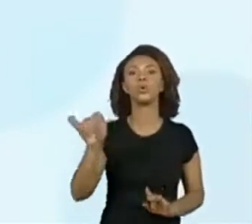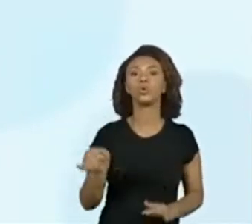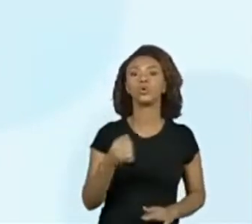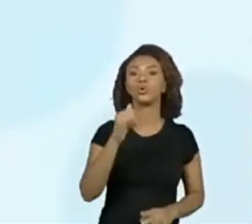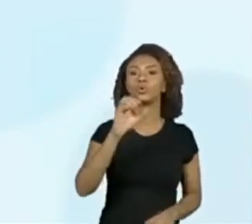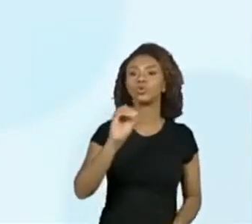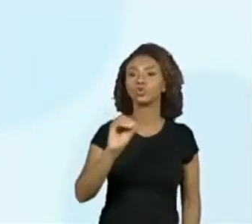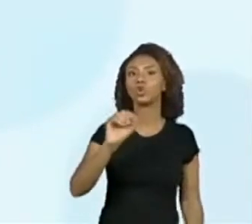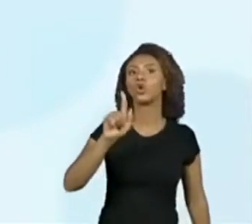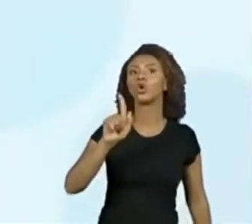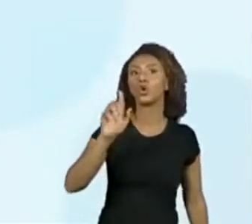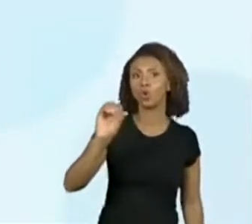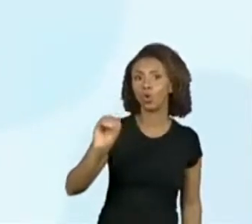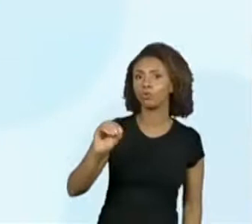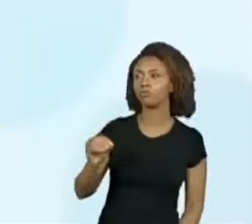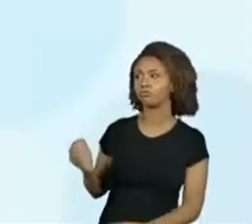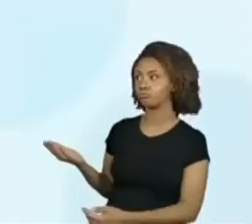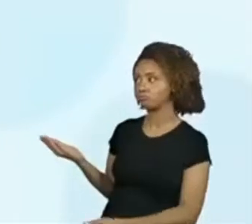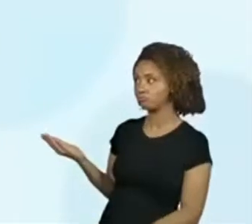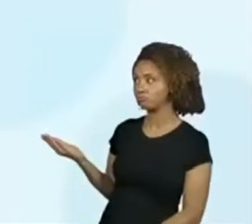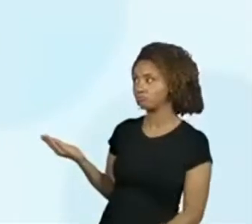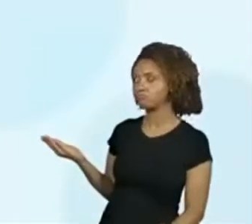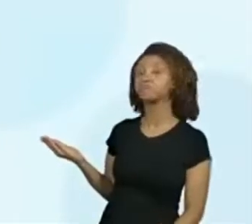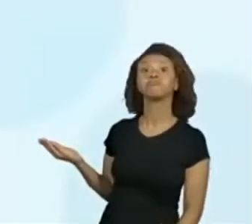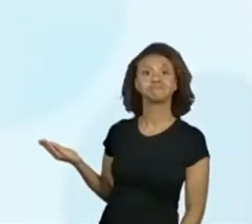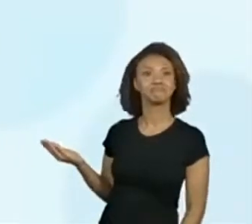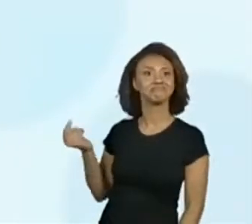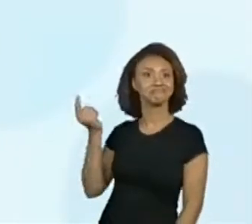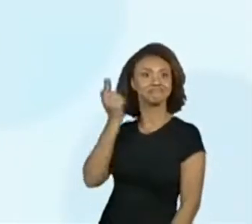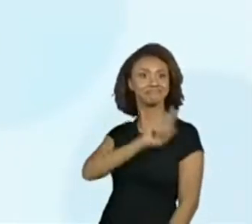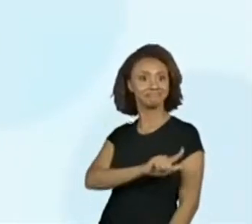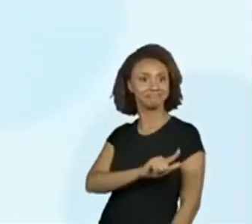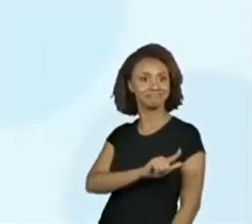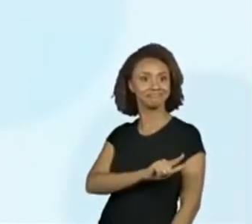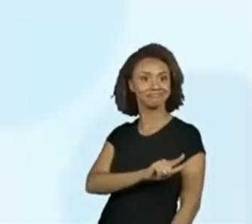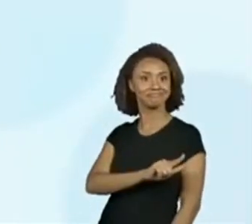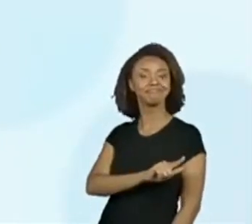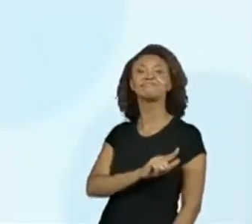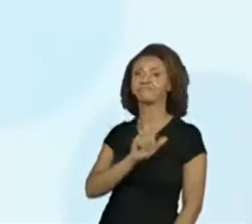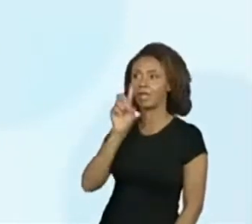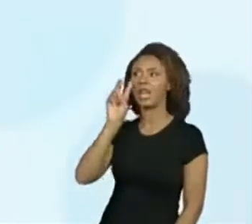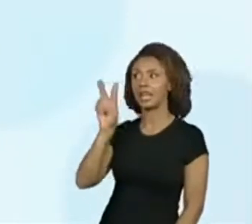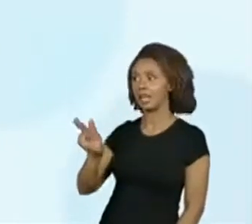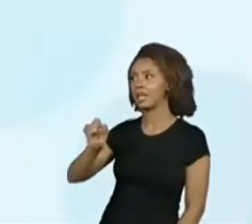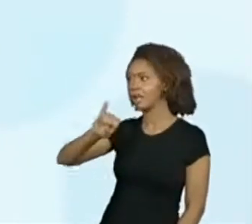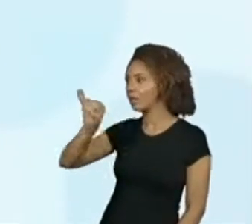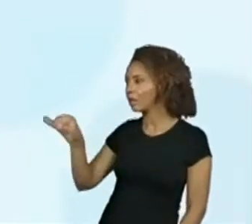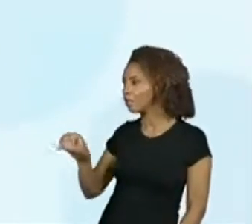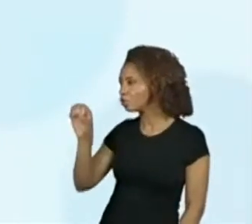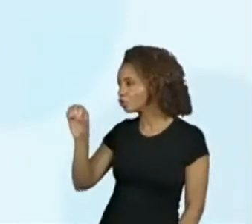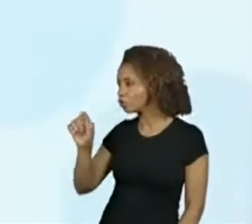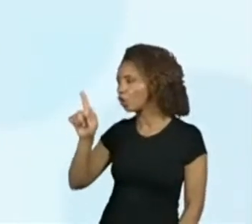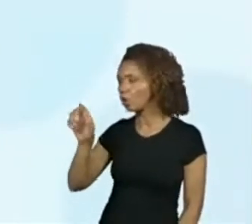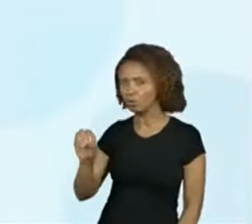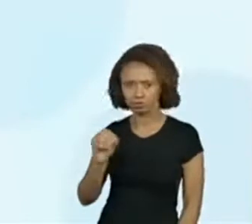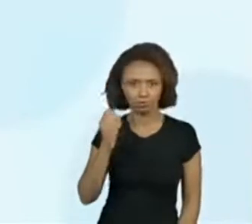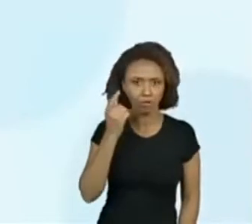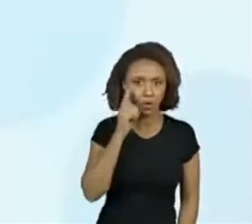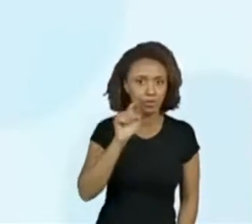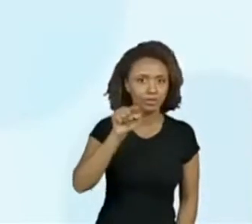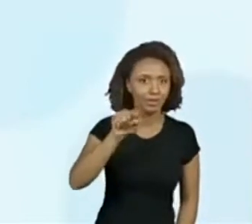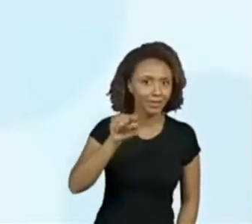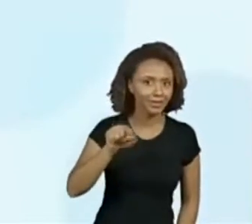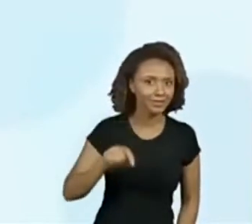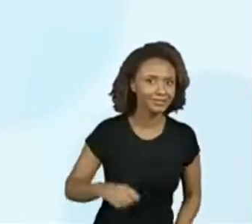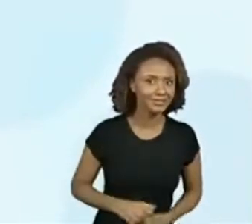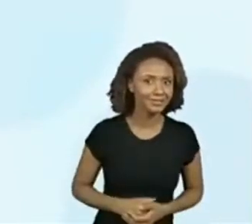Jogo. Jogo. Aqui deu certo, professora Vivi. Eu consegui ler jogo. Lê em cima também. Vocês